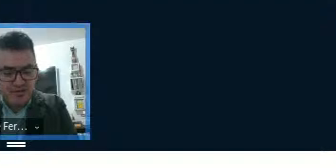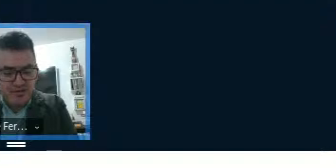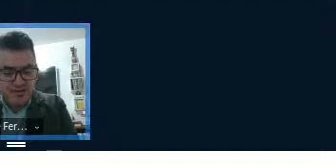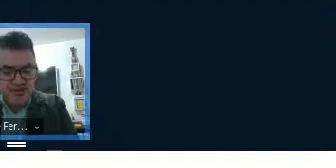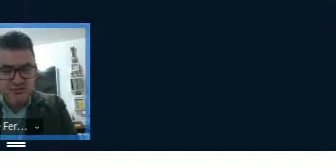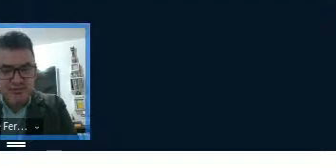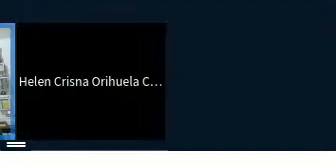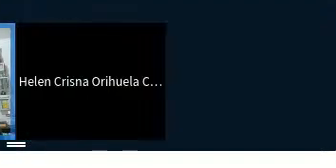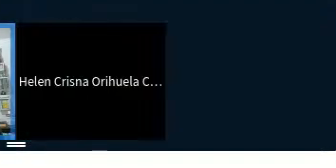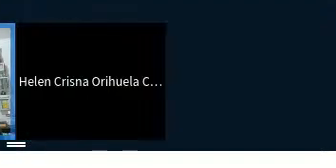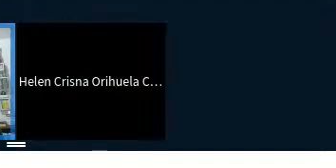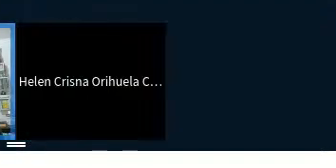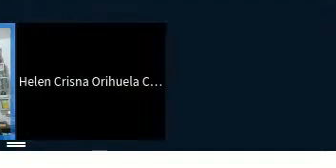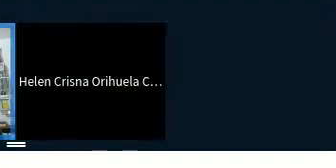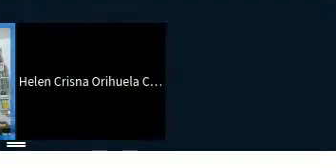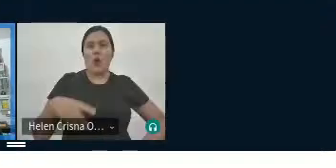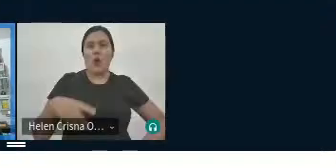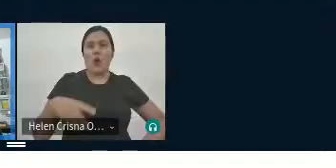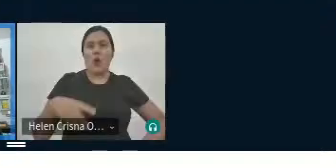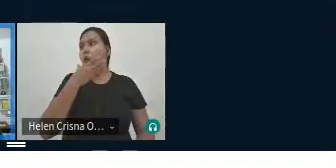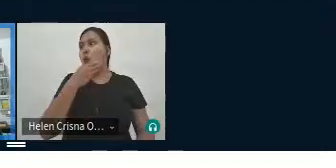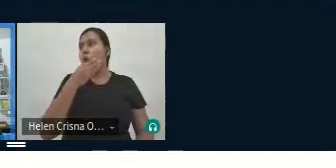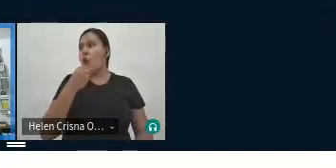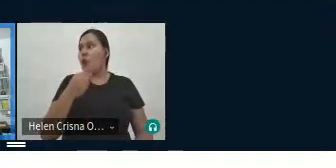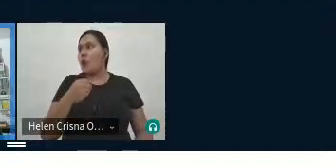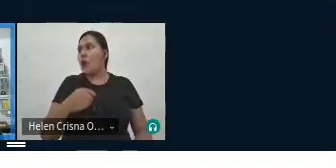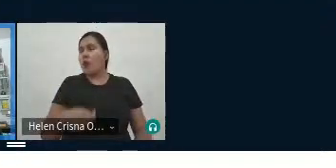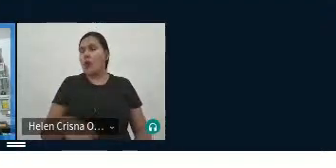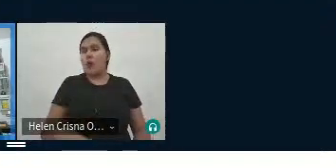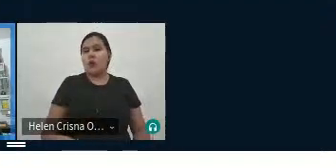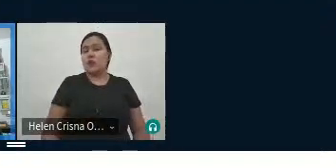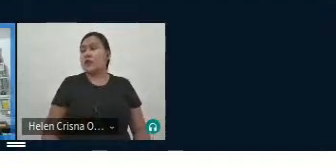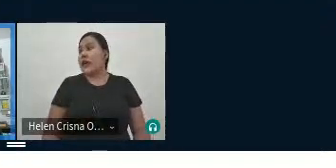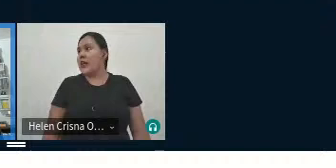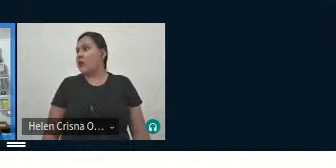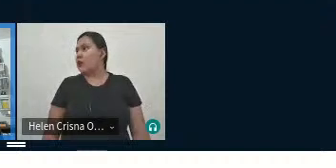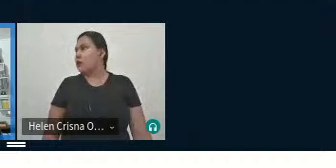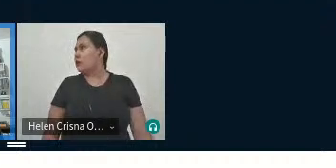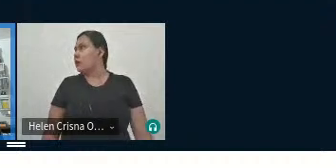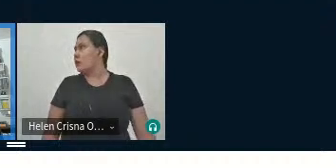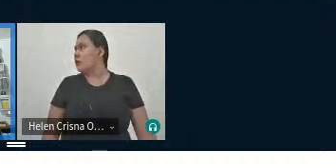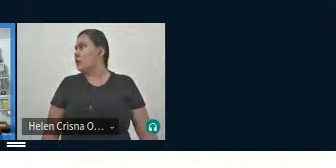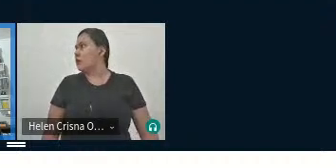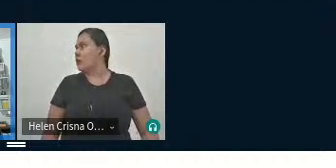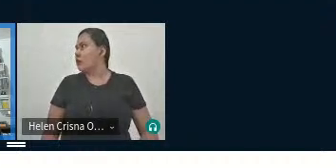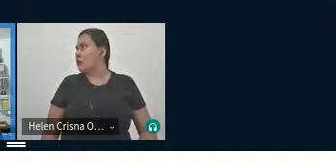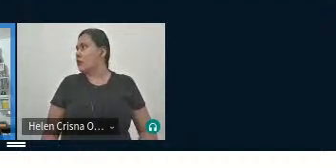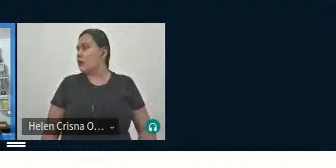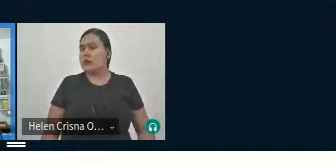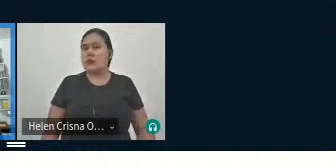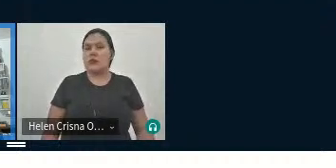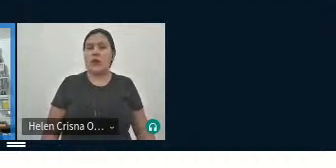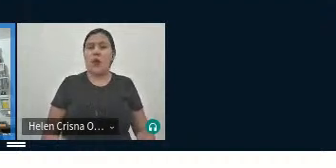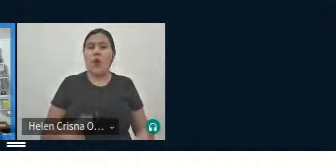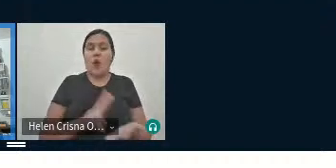o homem, diante de uma página em branco, assim como a Feirão escritou As Malinhas, é o homem mais livre do mundo. O tradutor, ele